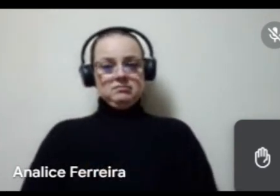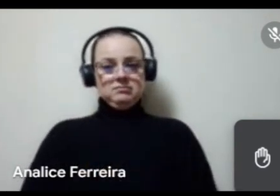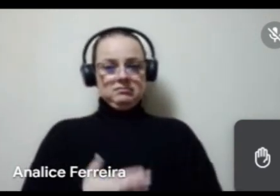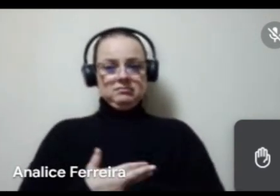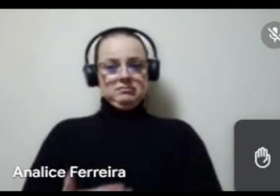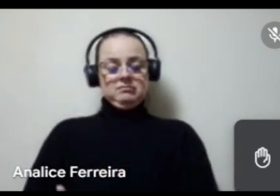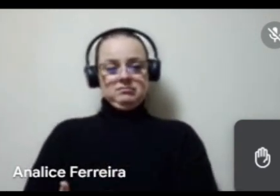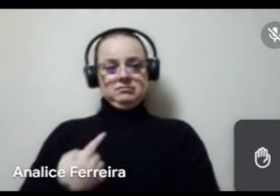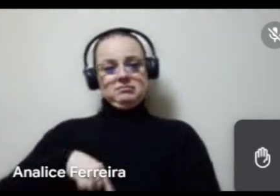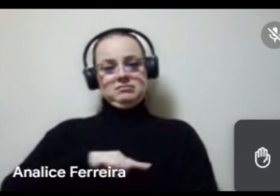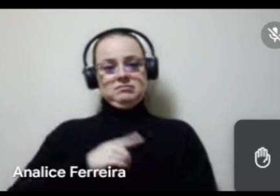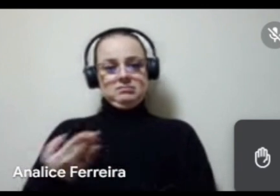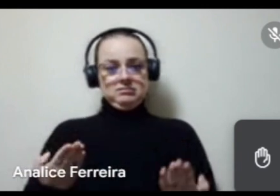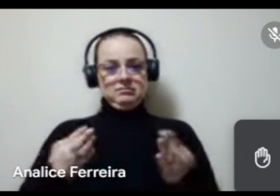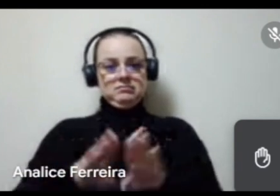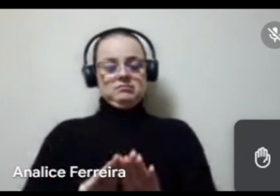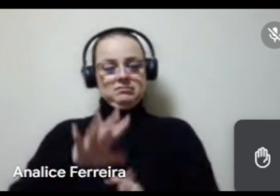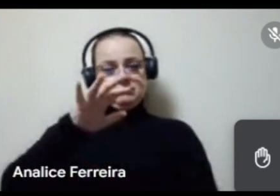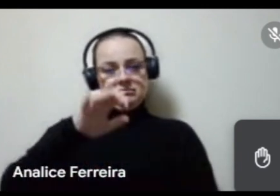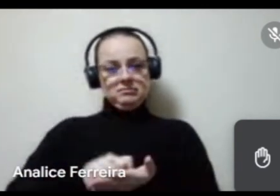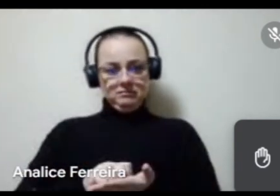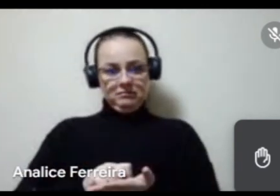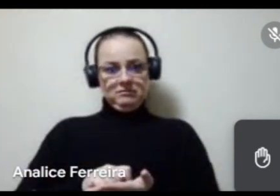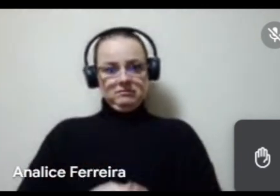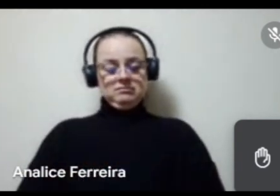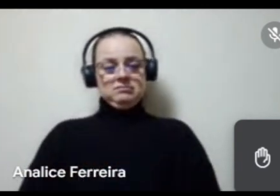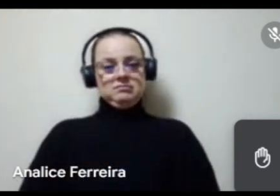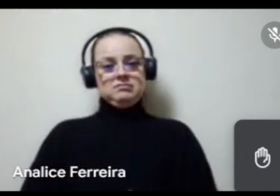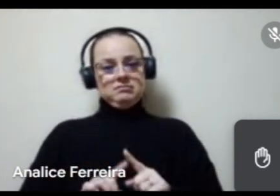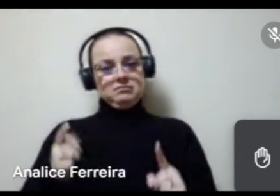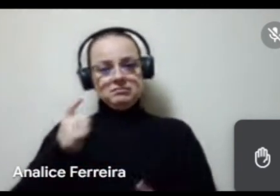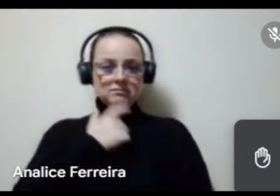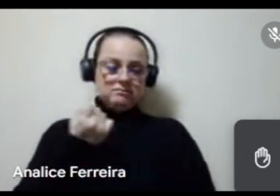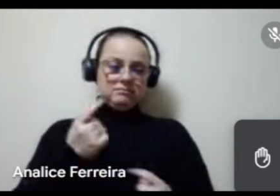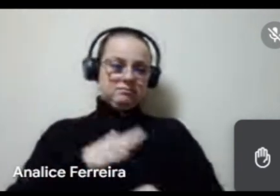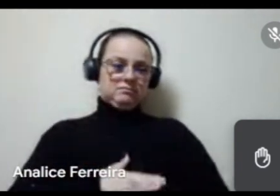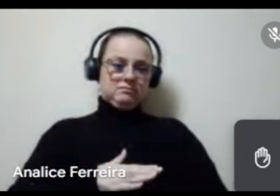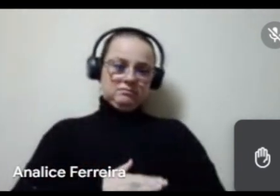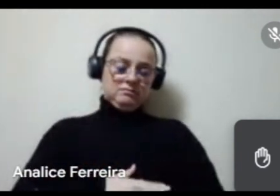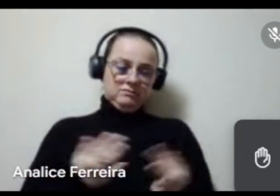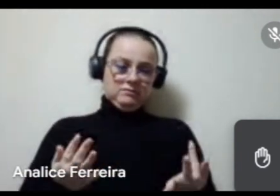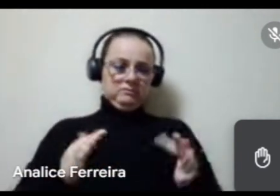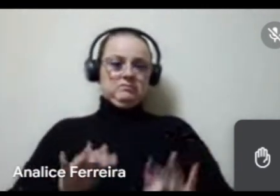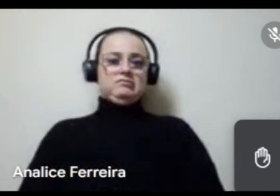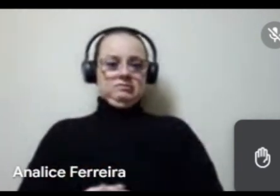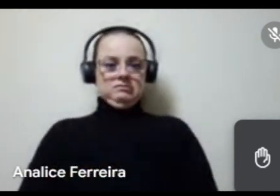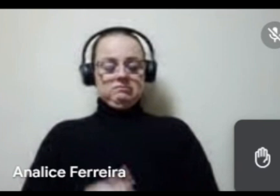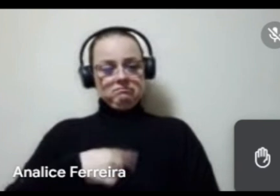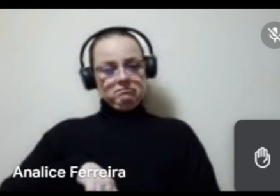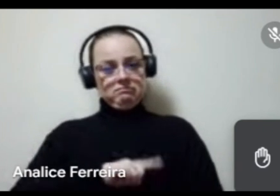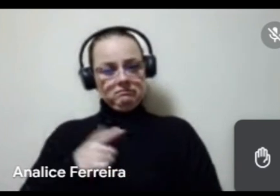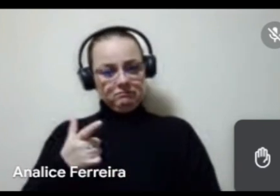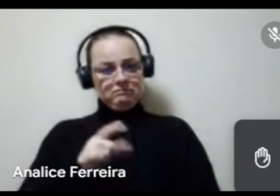A gente está encerrando as inscrições, mas eu acho que em algum momento lá no final a gente consegue